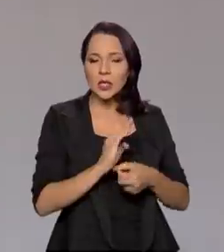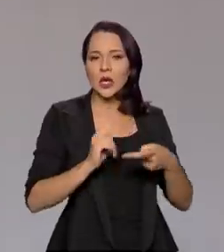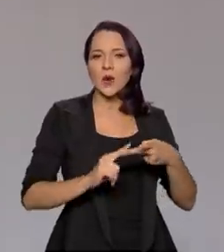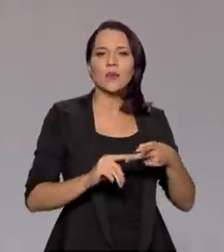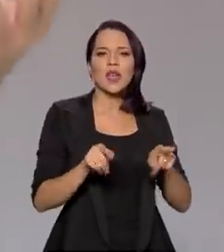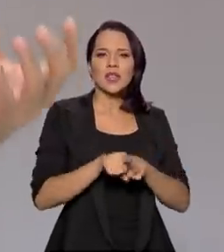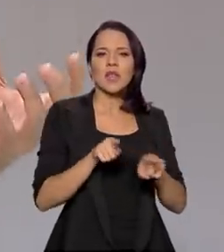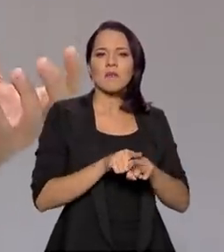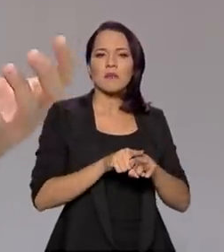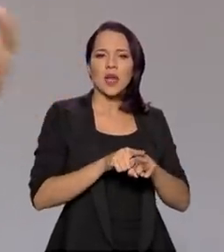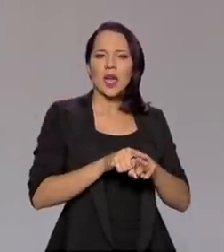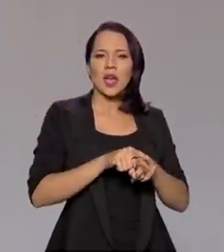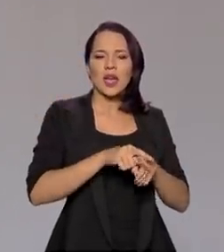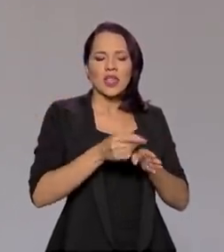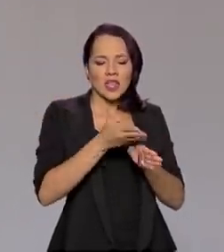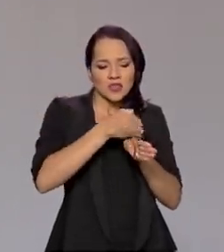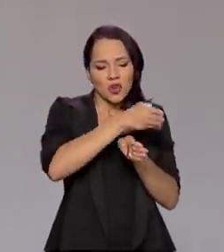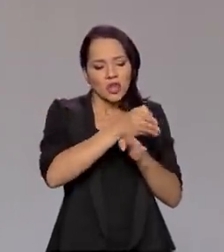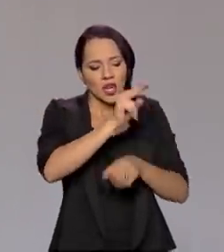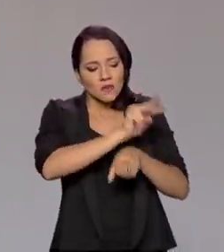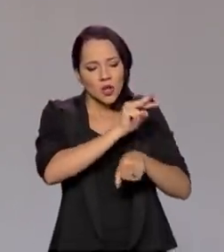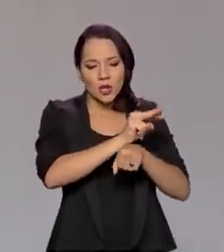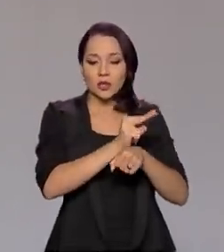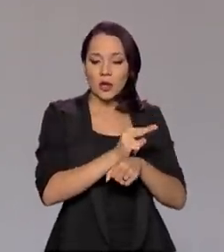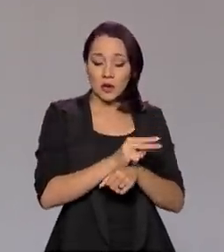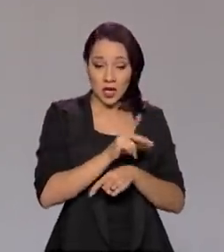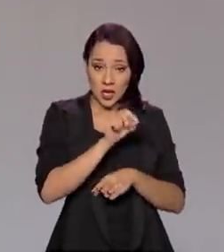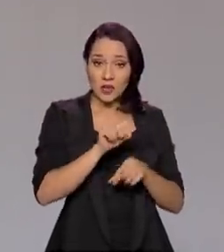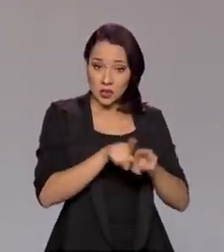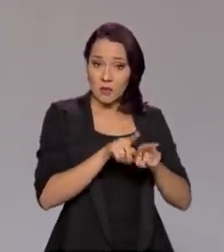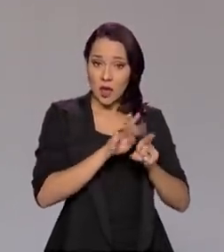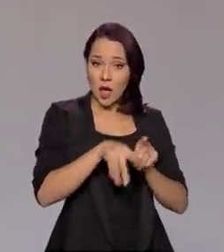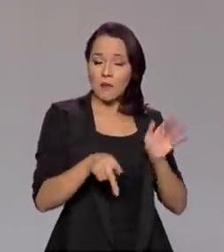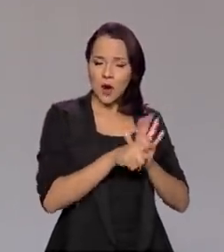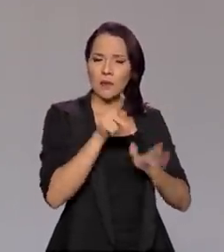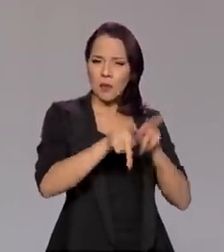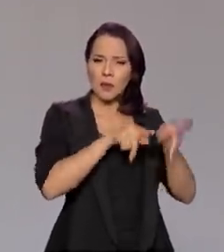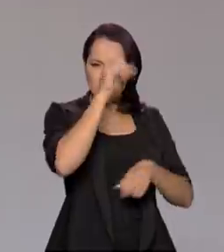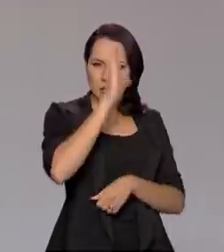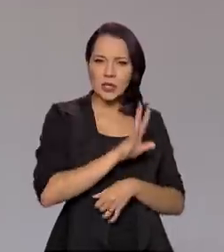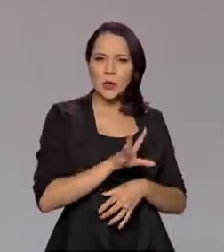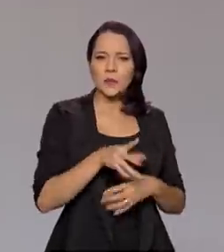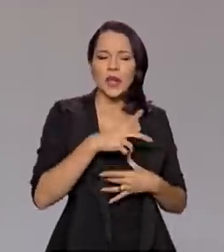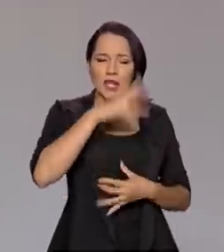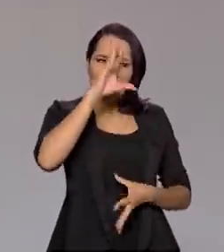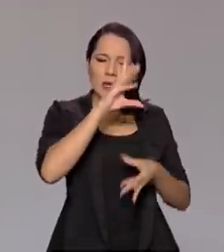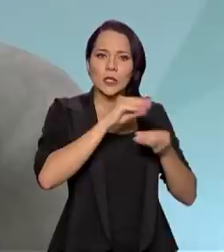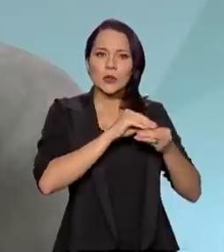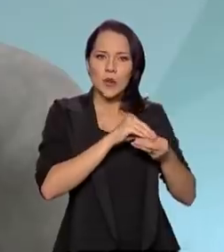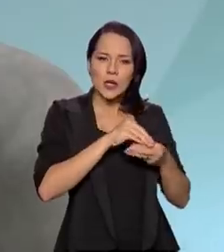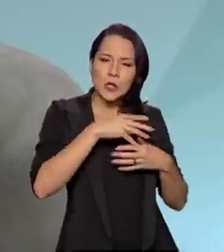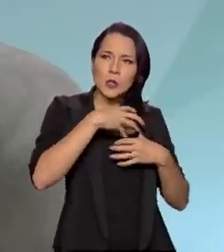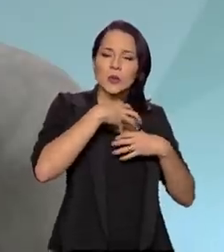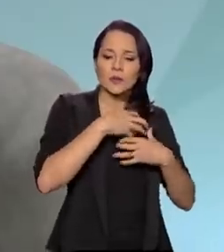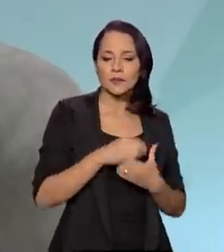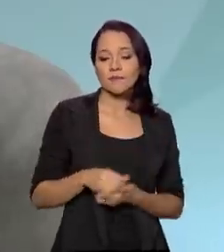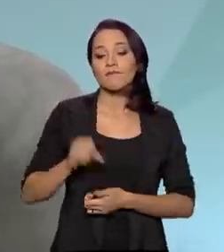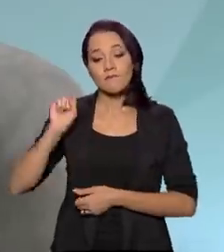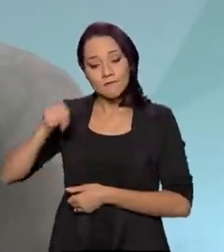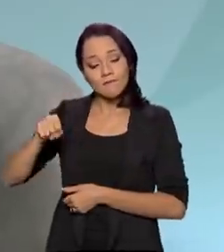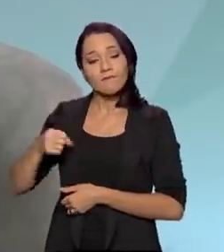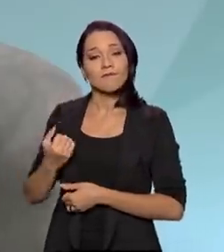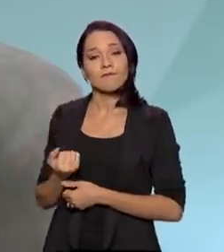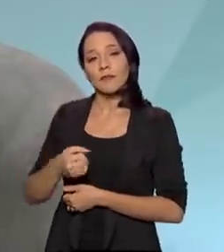da inviolabilidade das nossas fronteiras. Isso também faz parte do povo brasileiro, né, esse entendimento. É, e principalmente